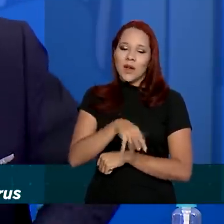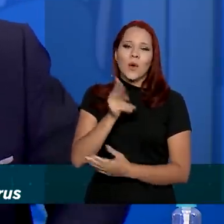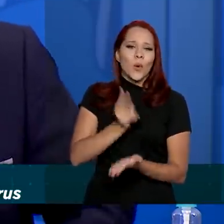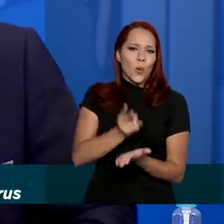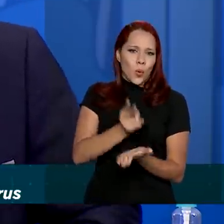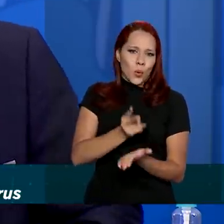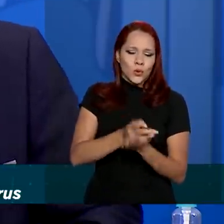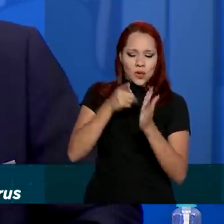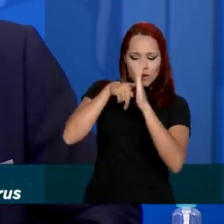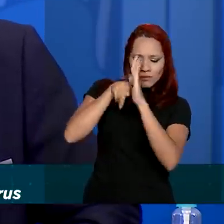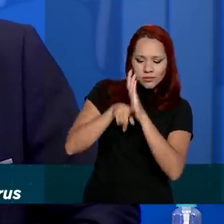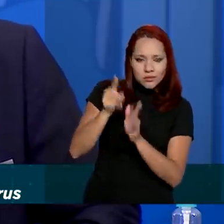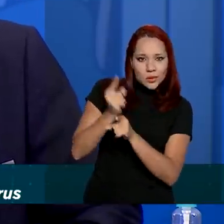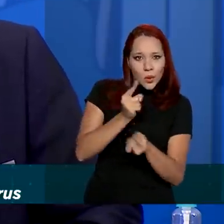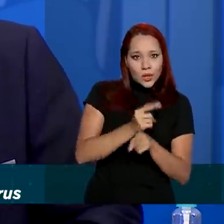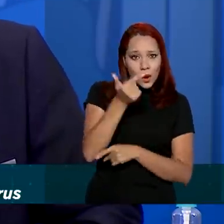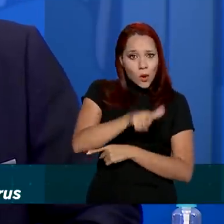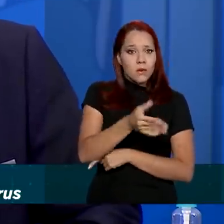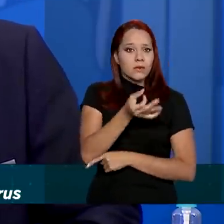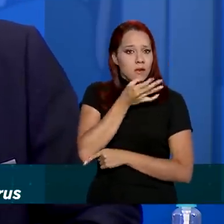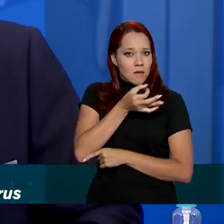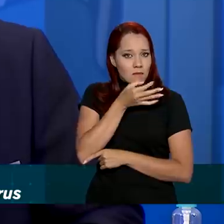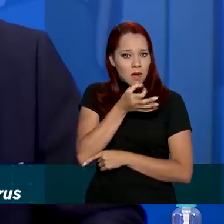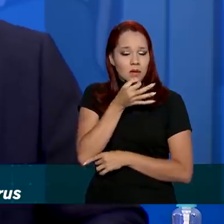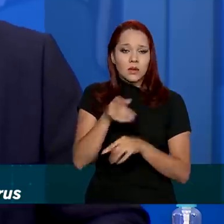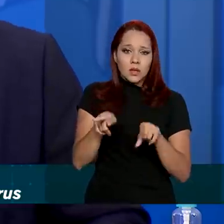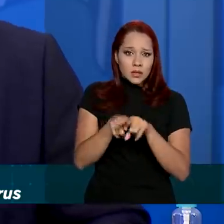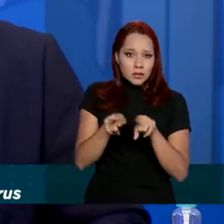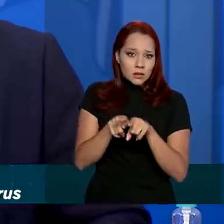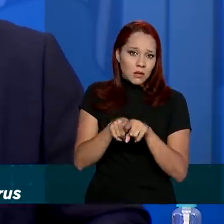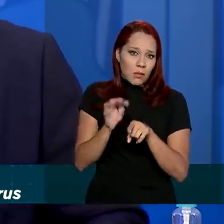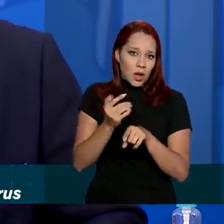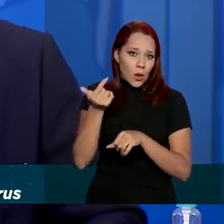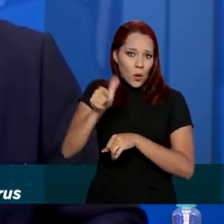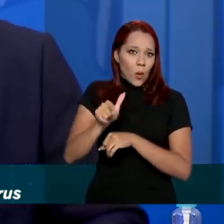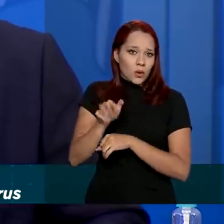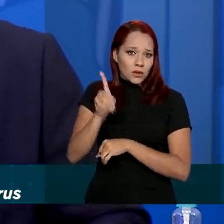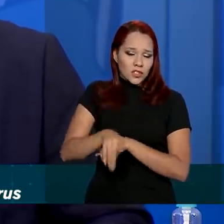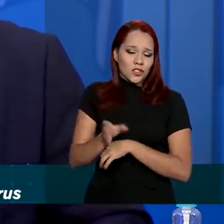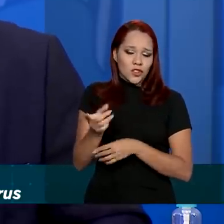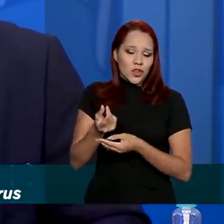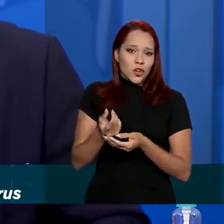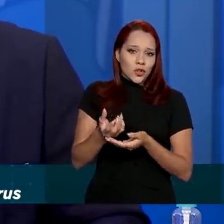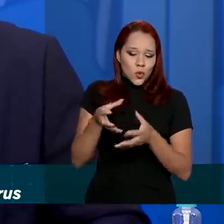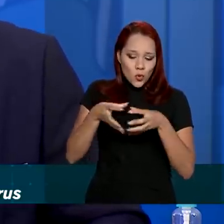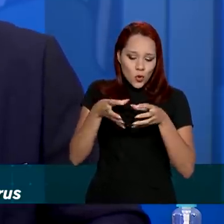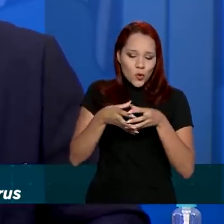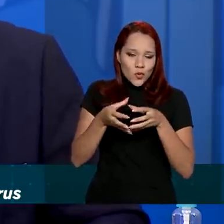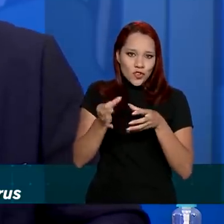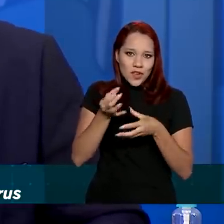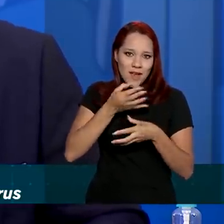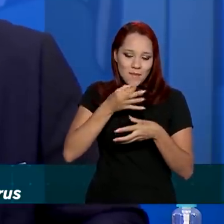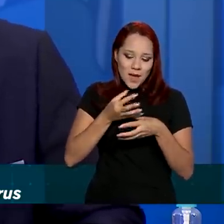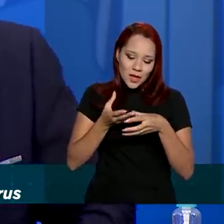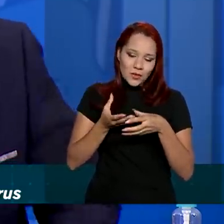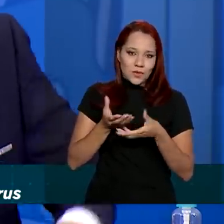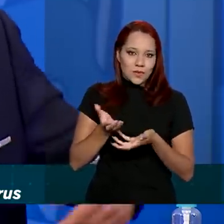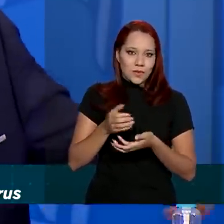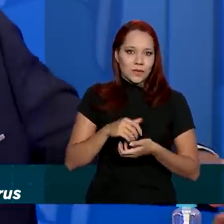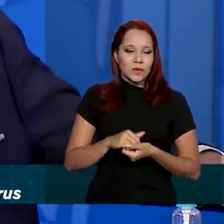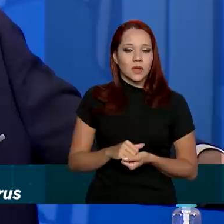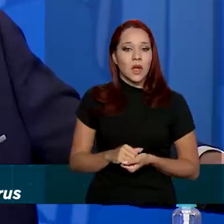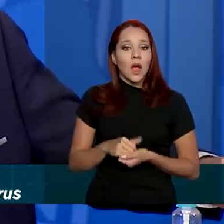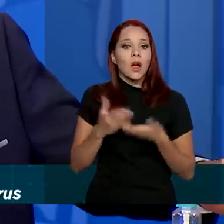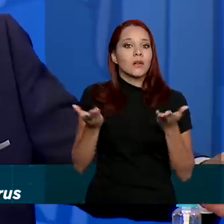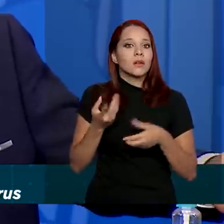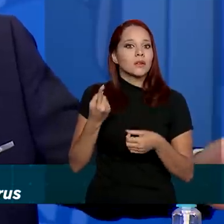a identificar outros medicamentos e sobre essa questão do coquetel. Com relação às cidades,